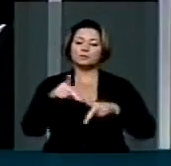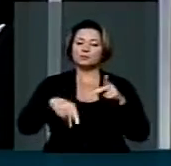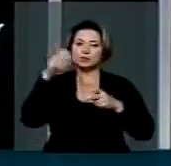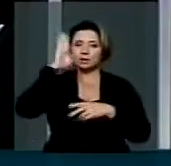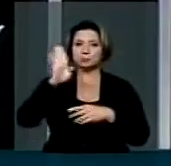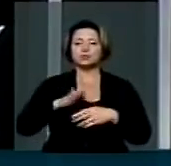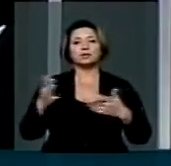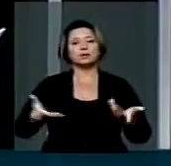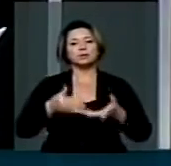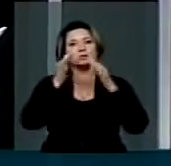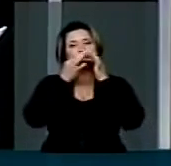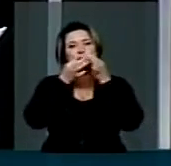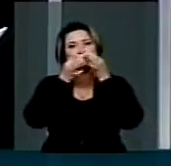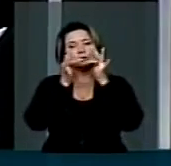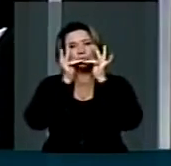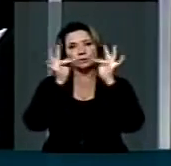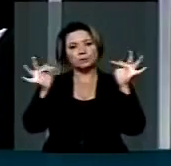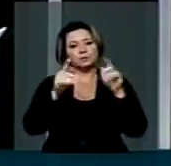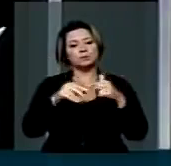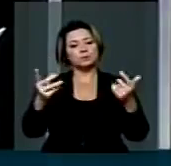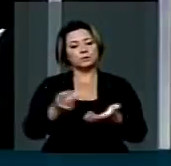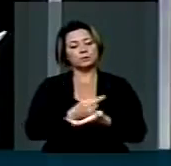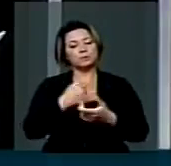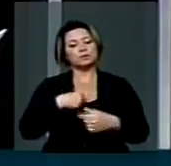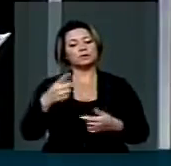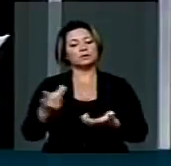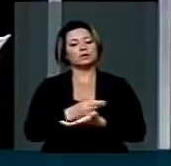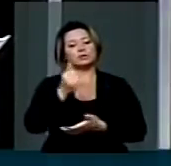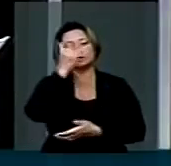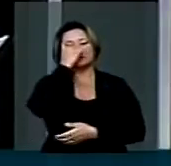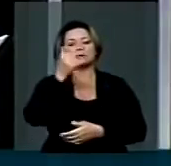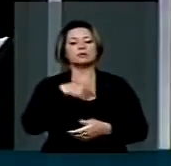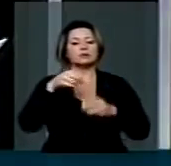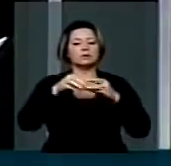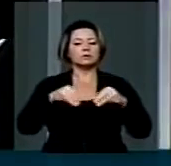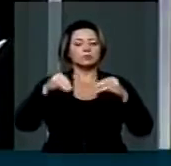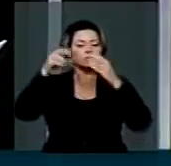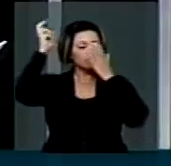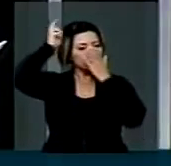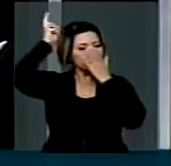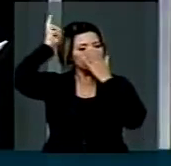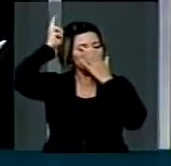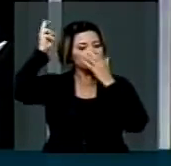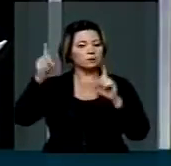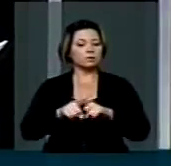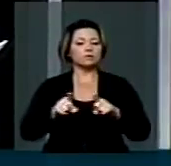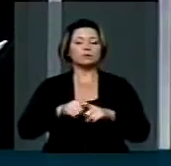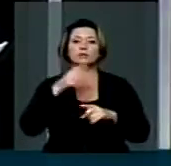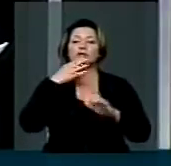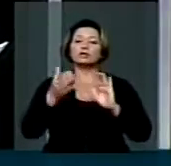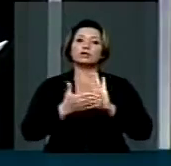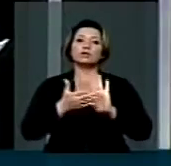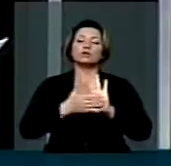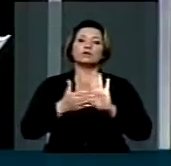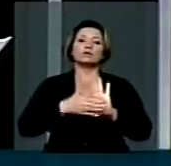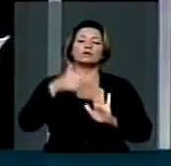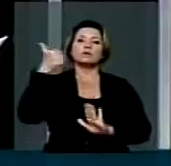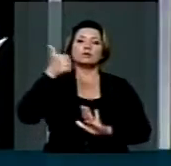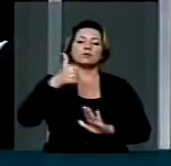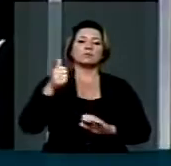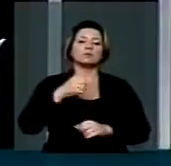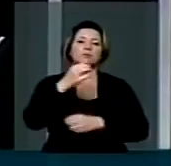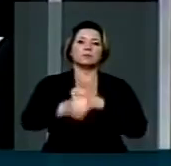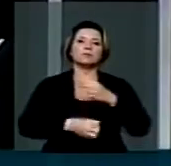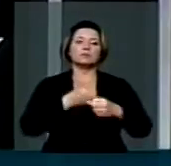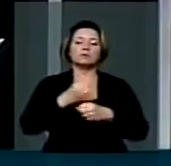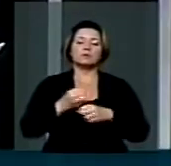depoimento de hoje é a tragédia dos Guarani e Kaiowá em dois momentos. E eu tinha proposto no primeiro semestre uma comissão